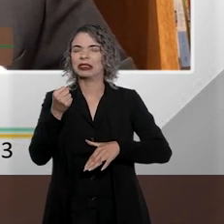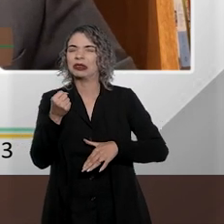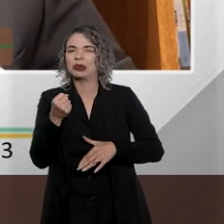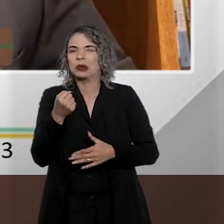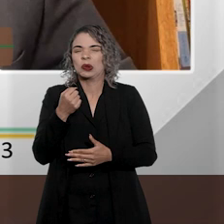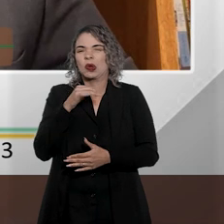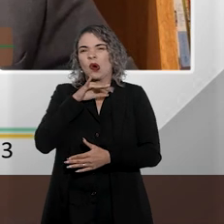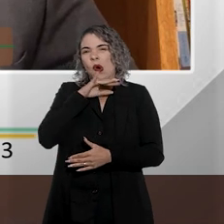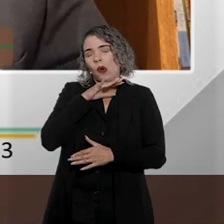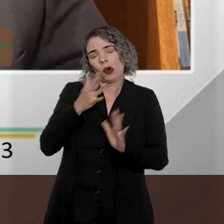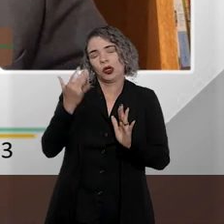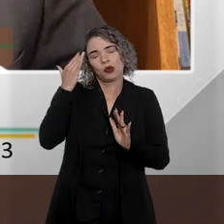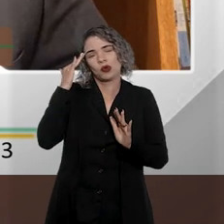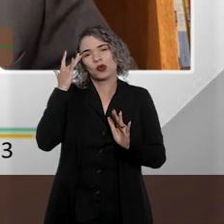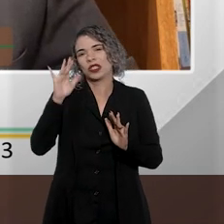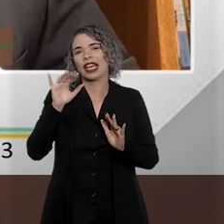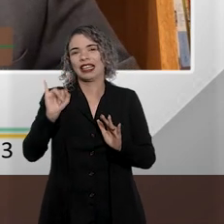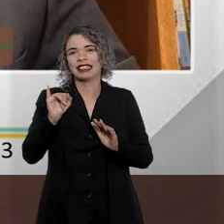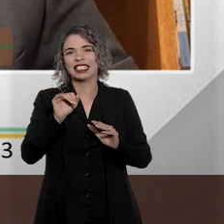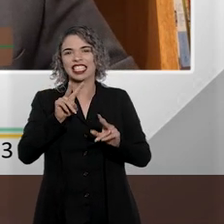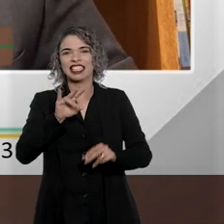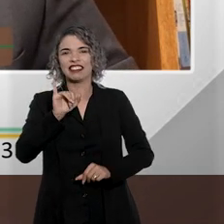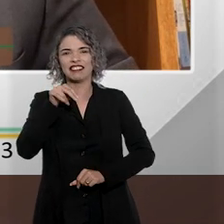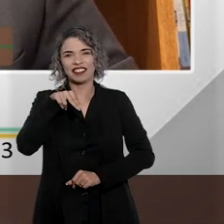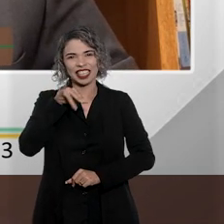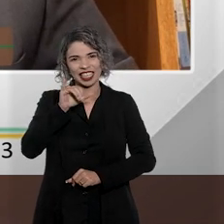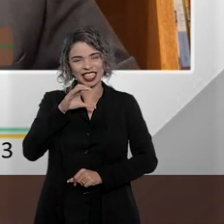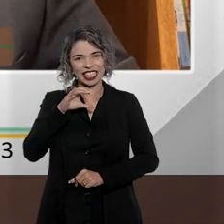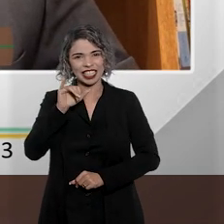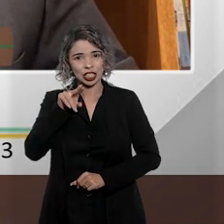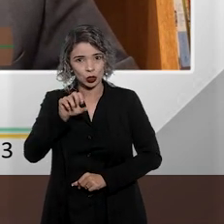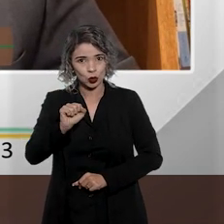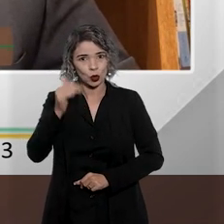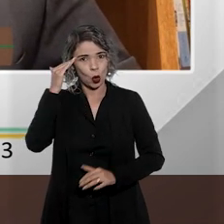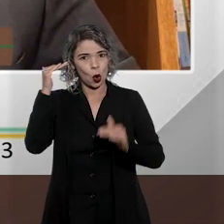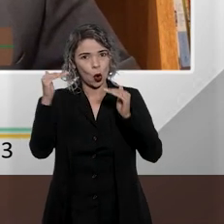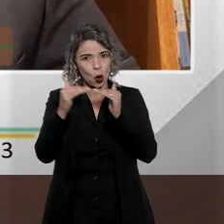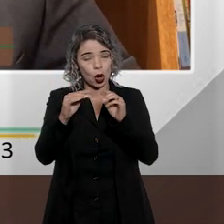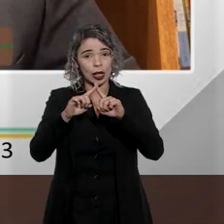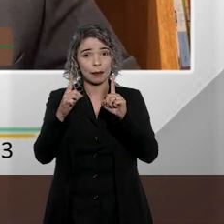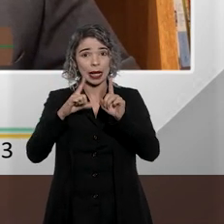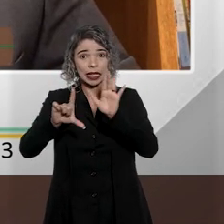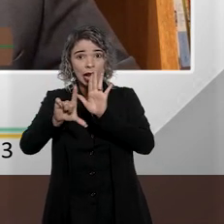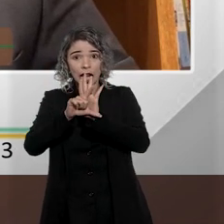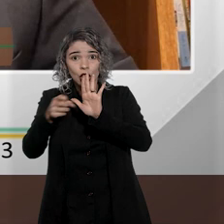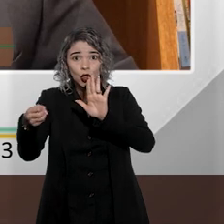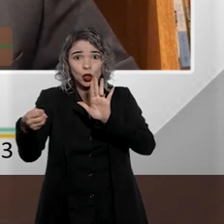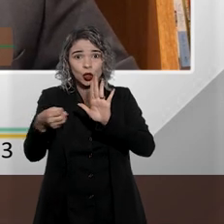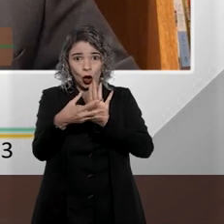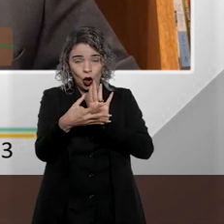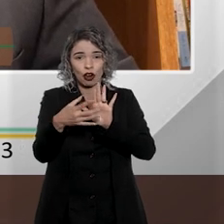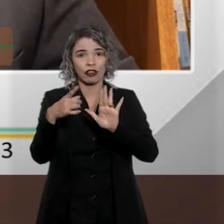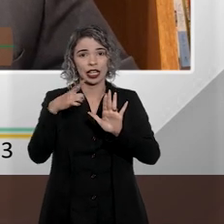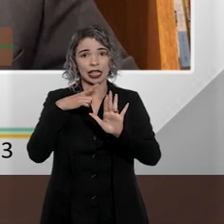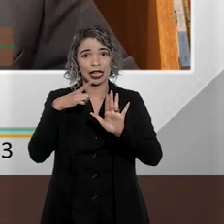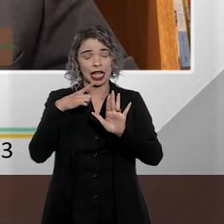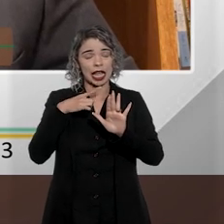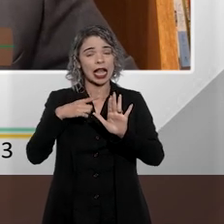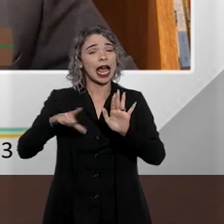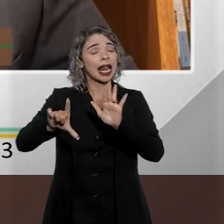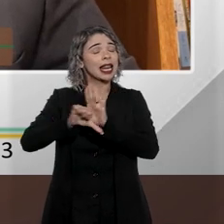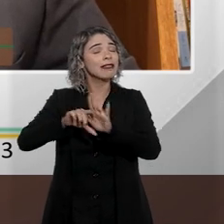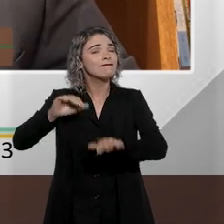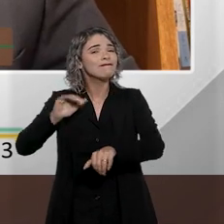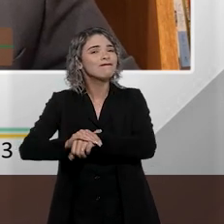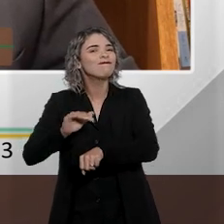também não sei se Vinícius vai concordar comigo, mas, depois da Constituição, essa, a Lei 14.532, me parece a lei mais